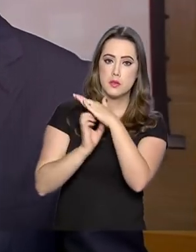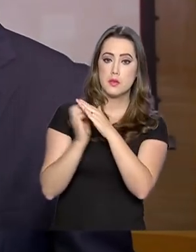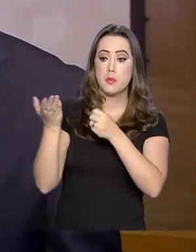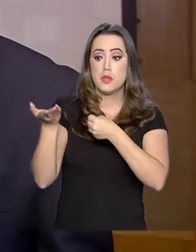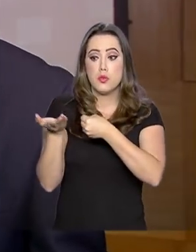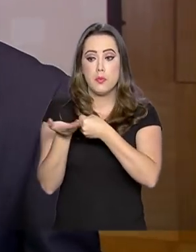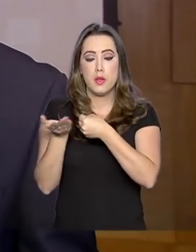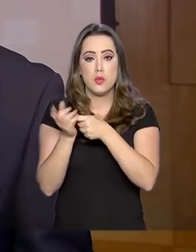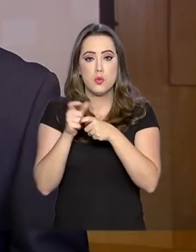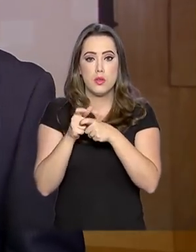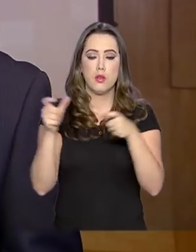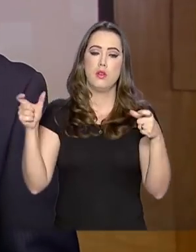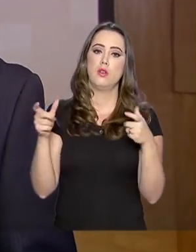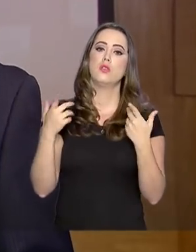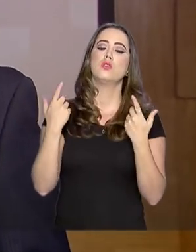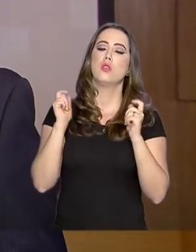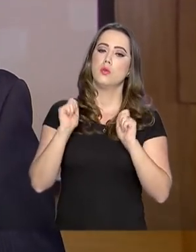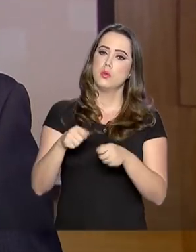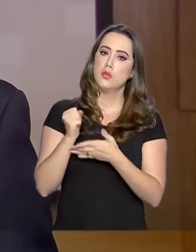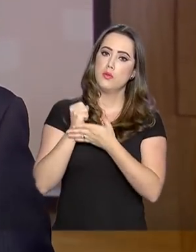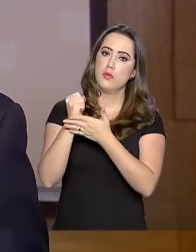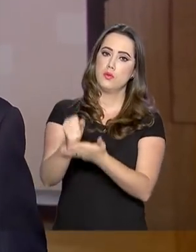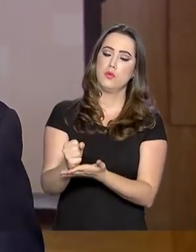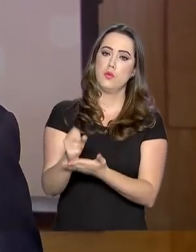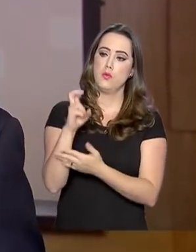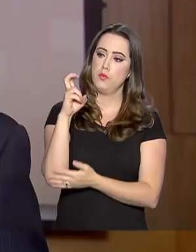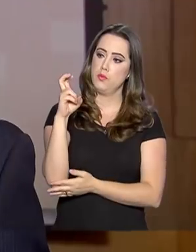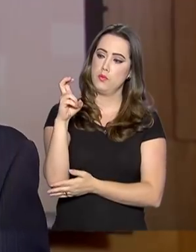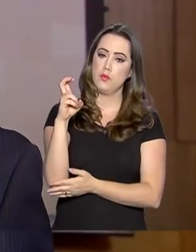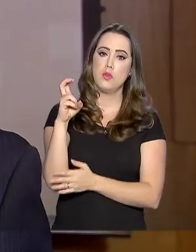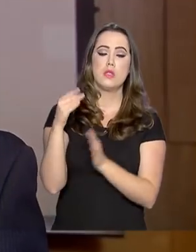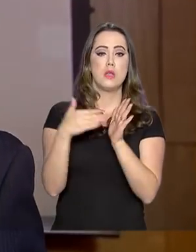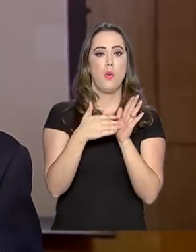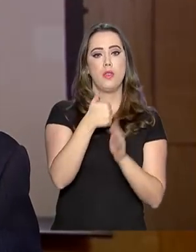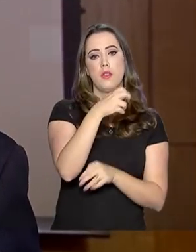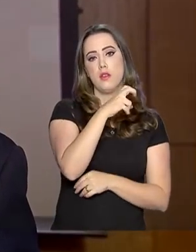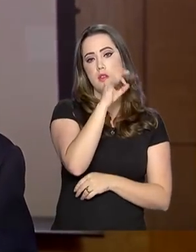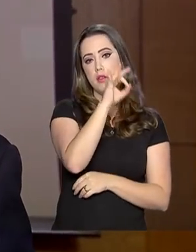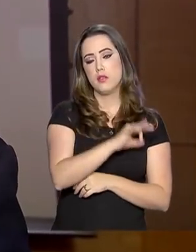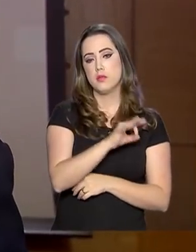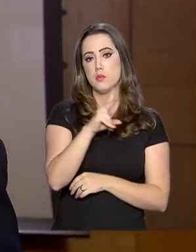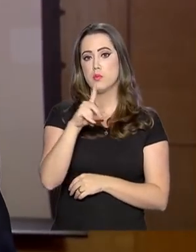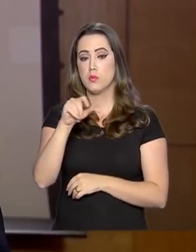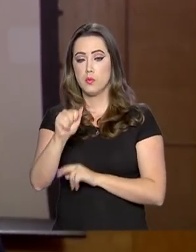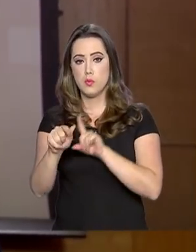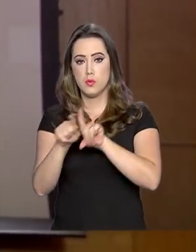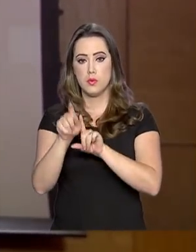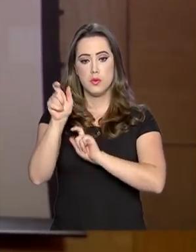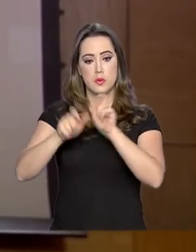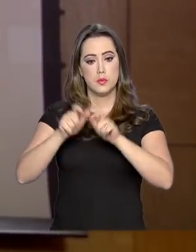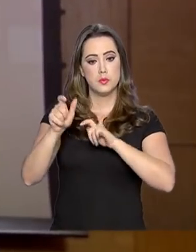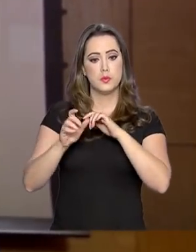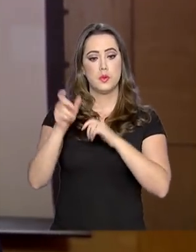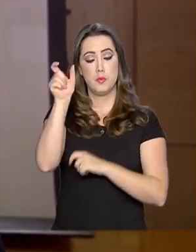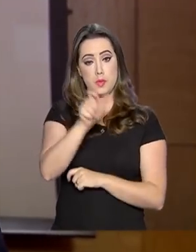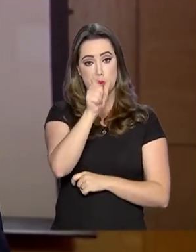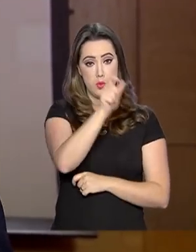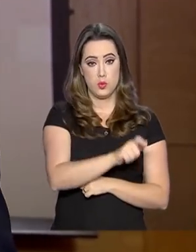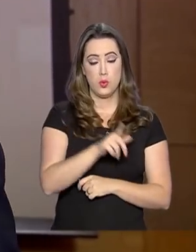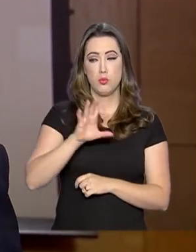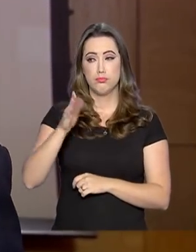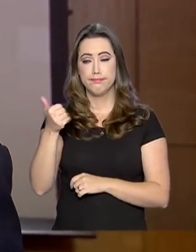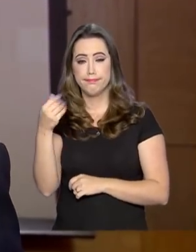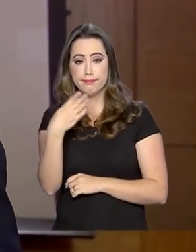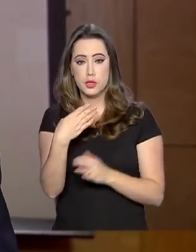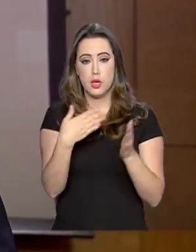médio e grande porte devem destinar 5 a 15% de suas vagas para as pessoas que têm